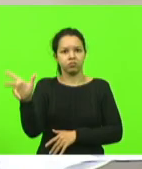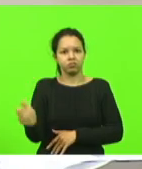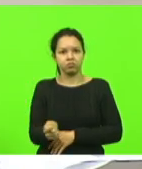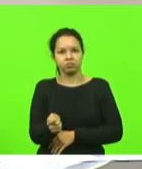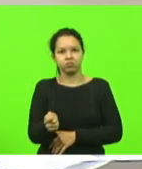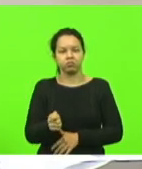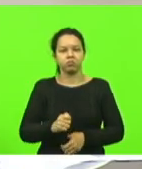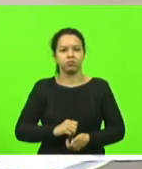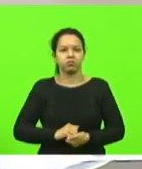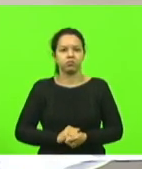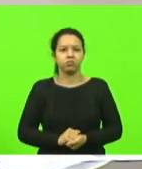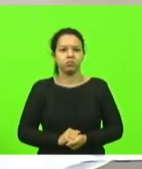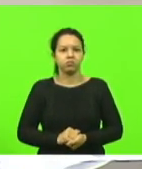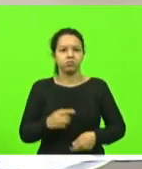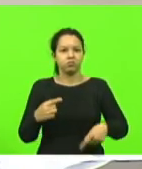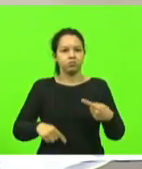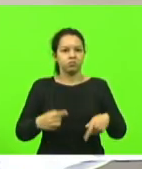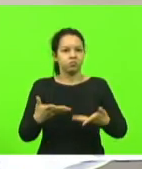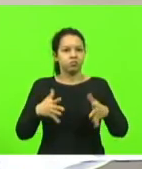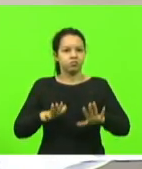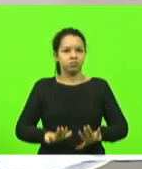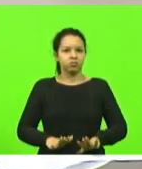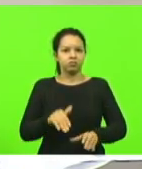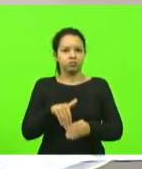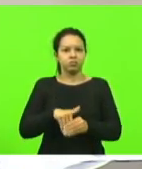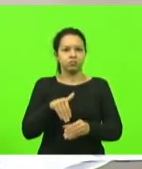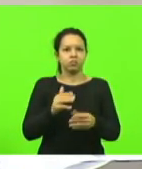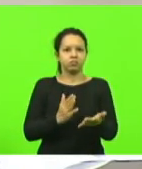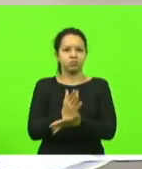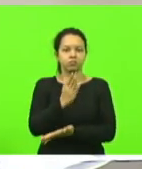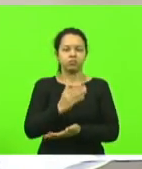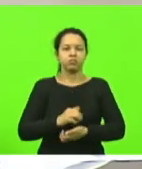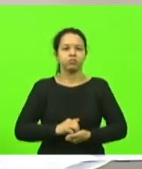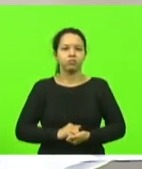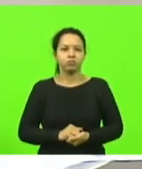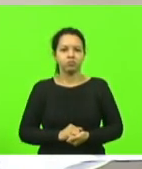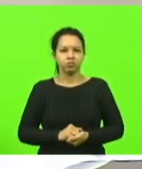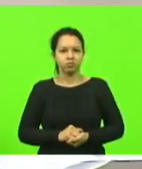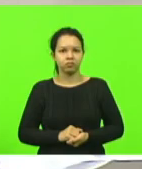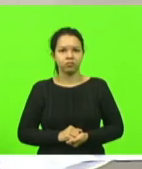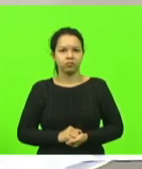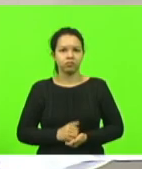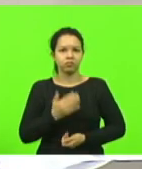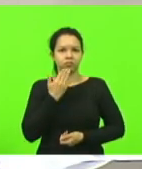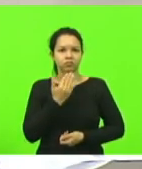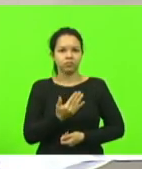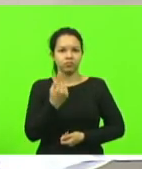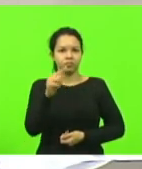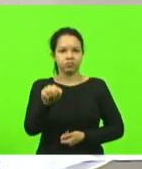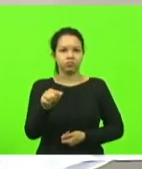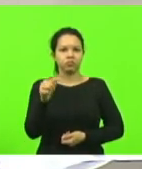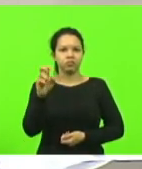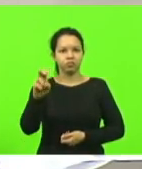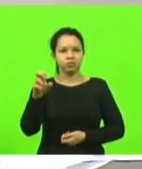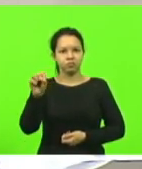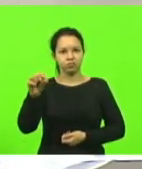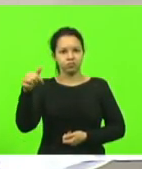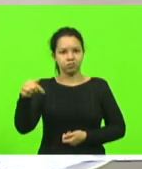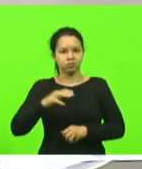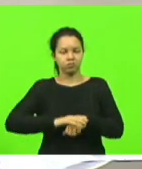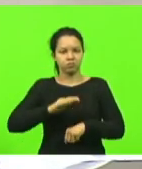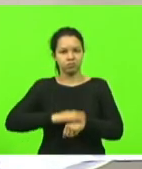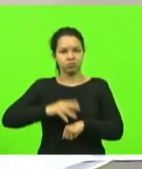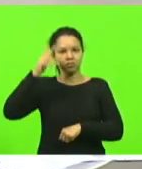Não havendo quem queira discutir em votação. Aprovado. Requerimento 1587, deputada